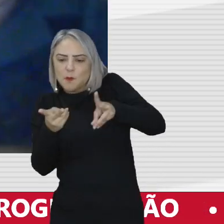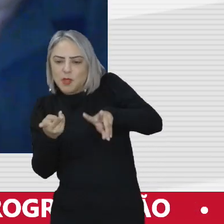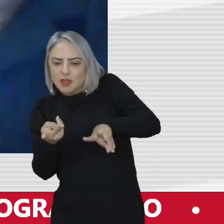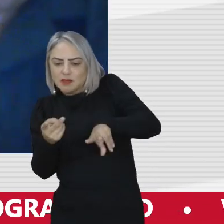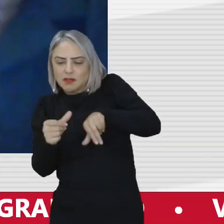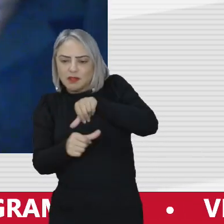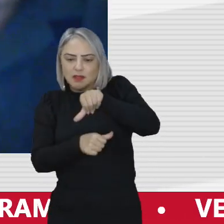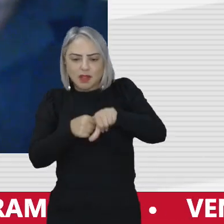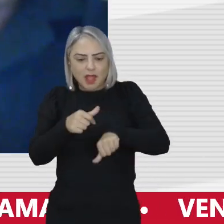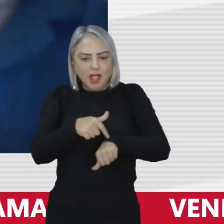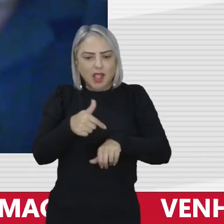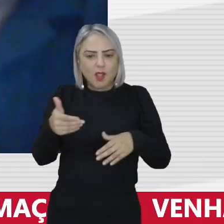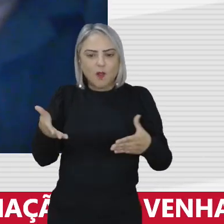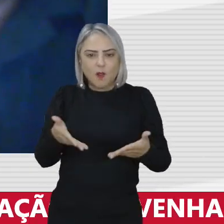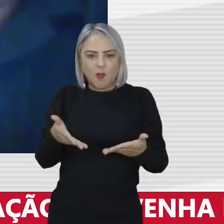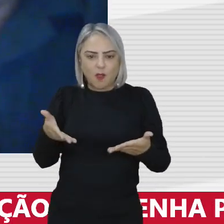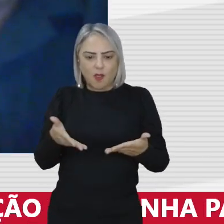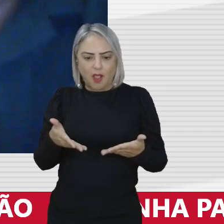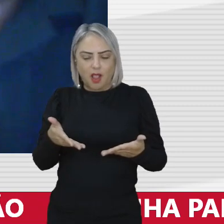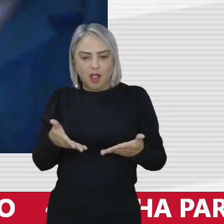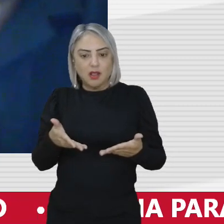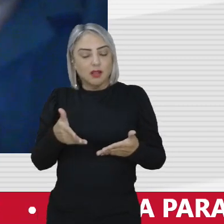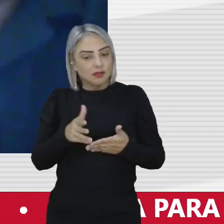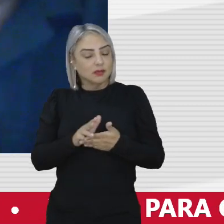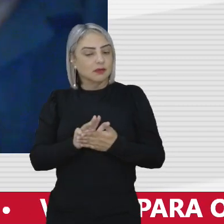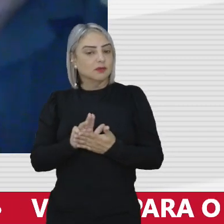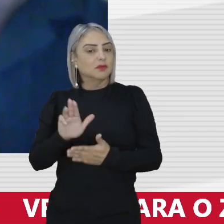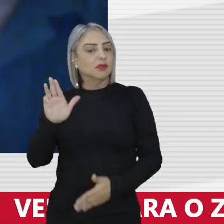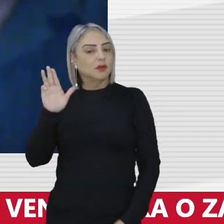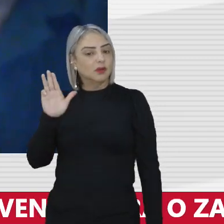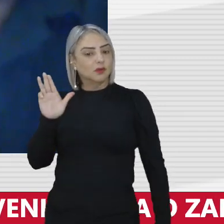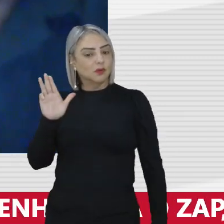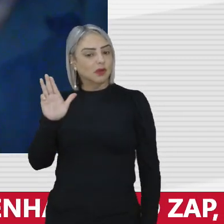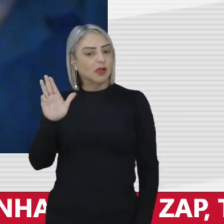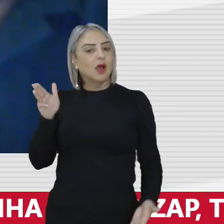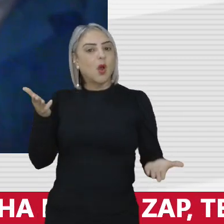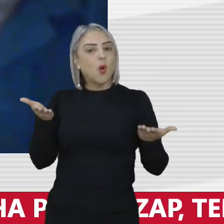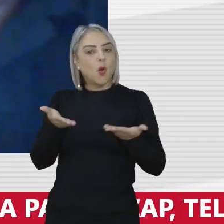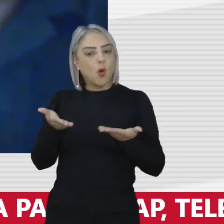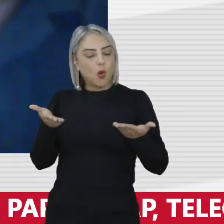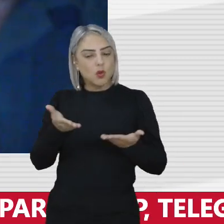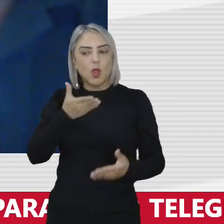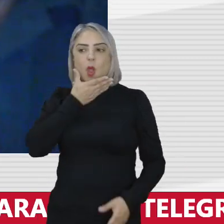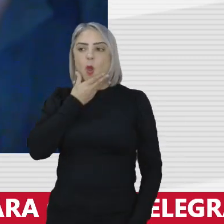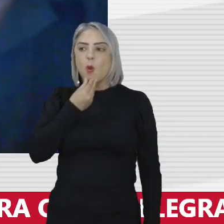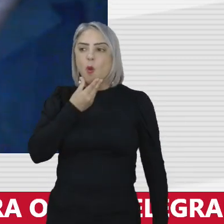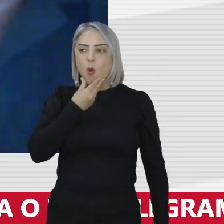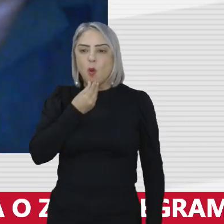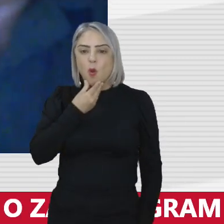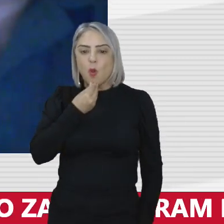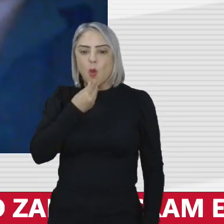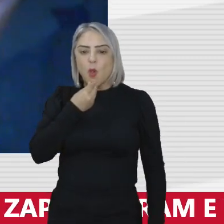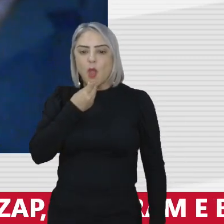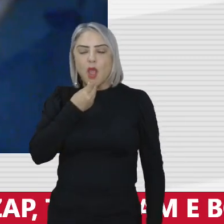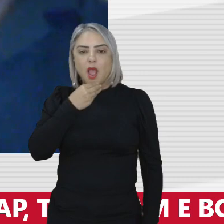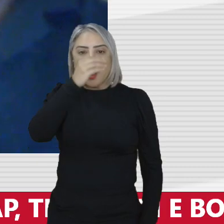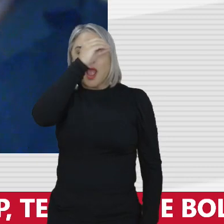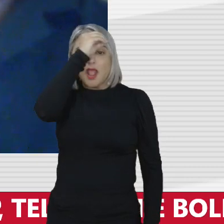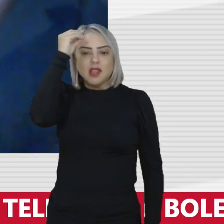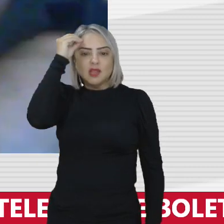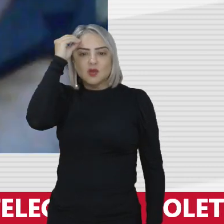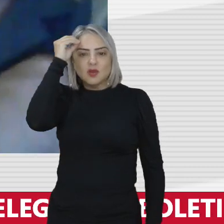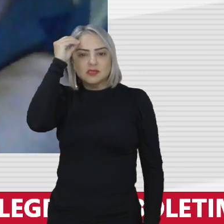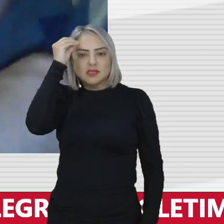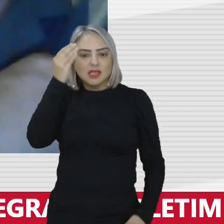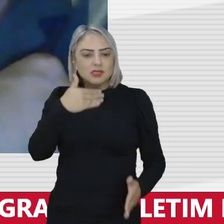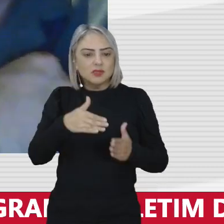neste momento tanto que o Lula hoje é um homem inocentado de todos os